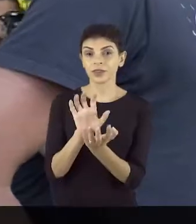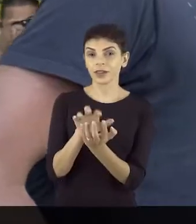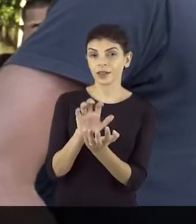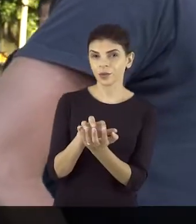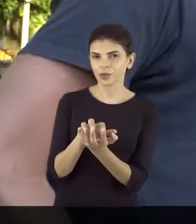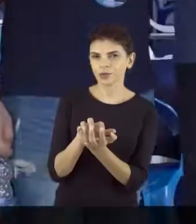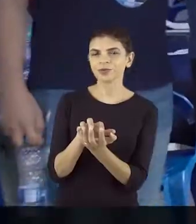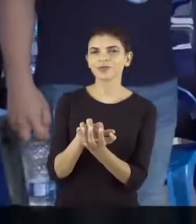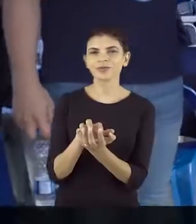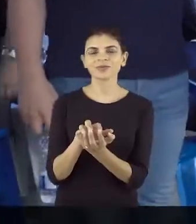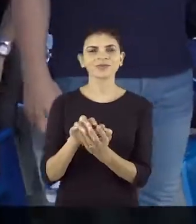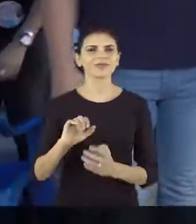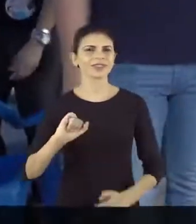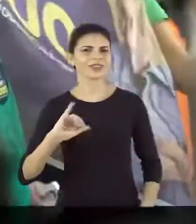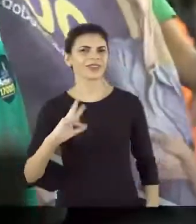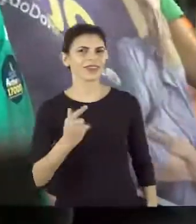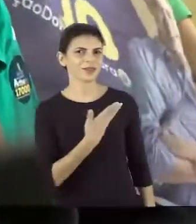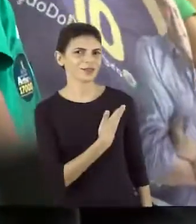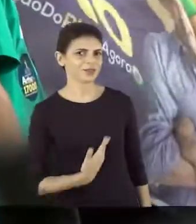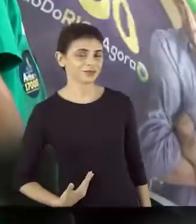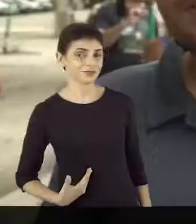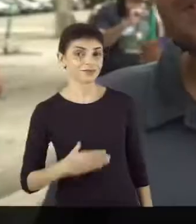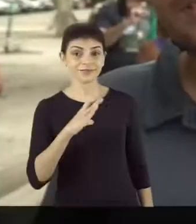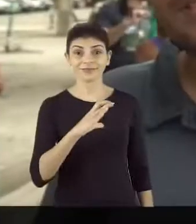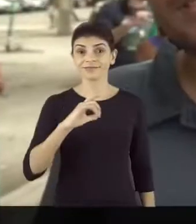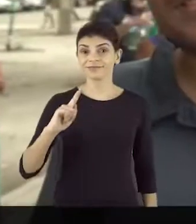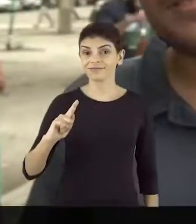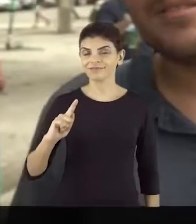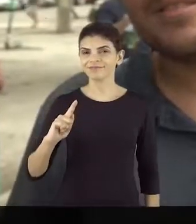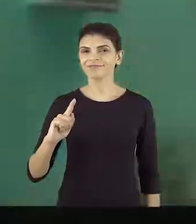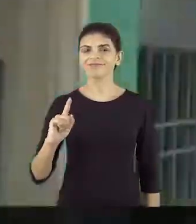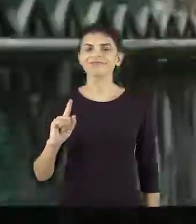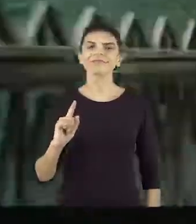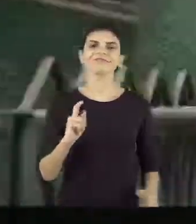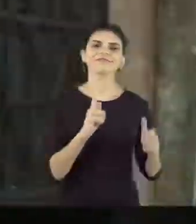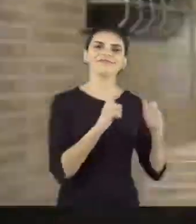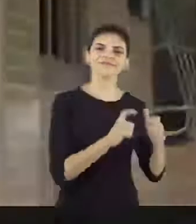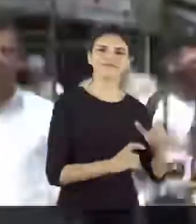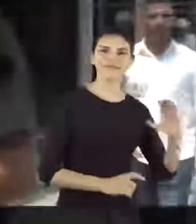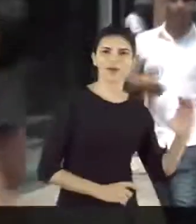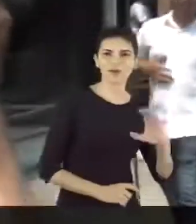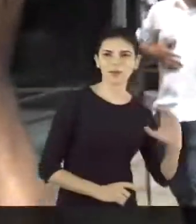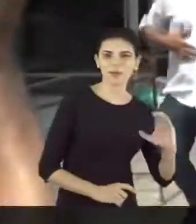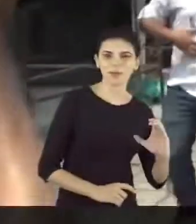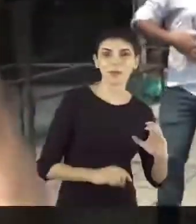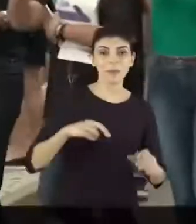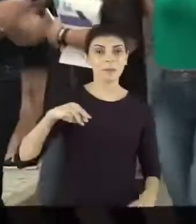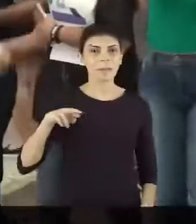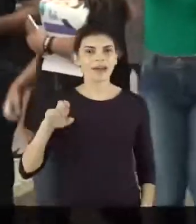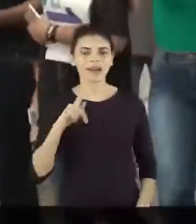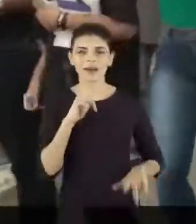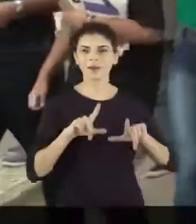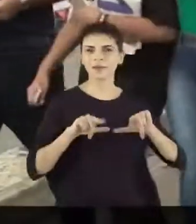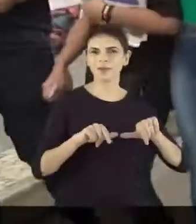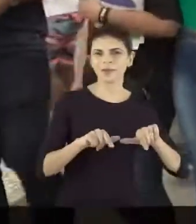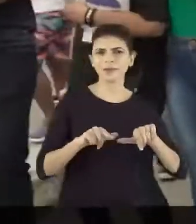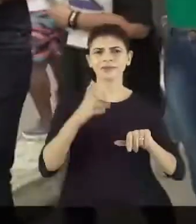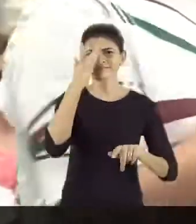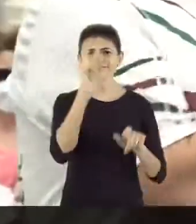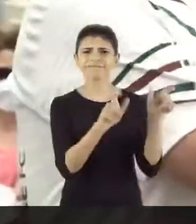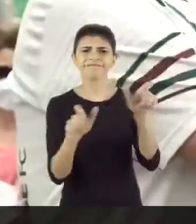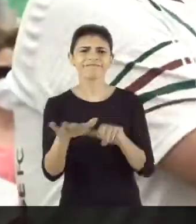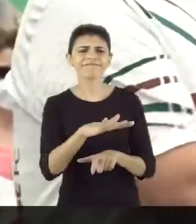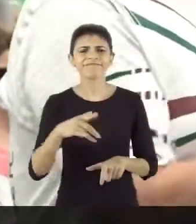De Santa Cruz à Ilha do Governador, de Campo Grande à Copacabana, da Maré à Bangu, o Rio tem recebido o Luiz de